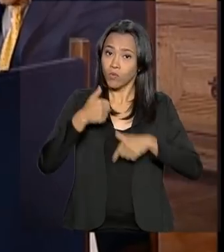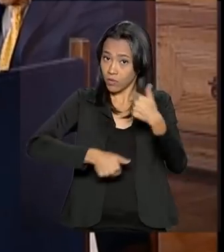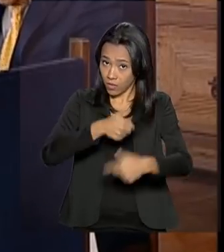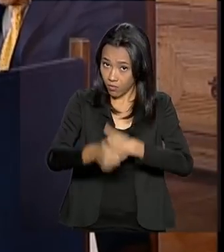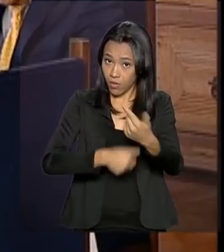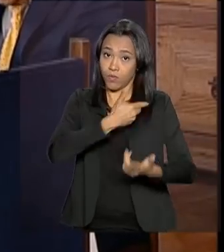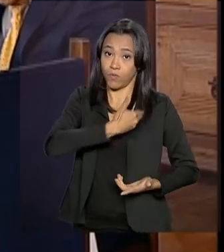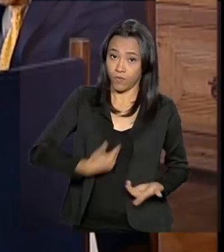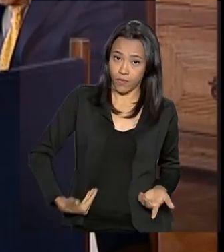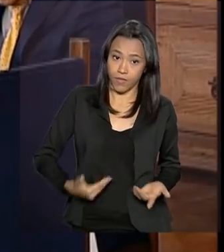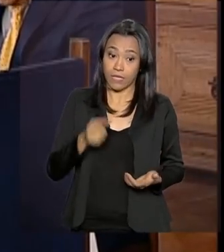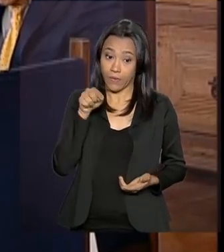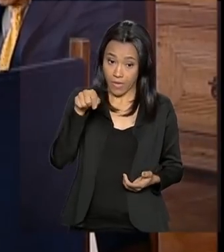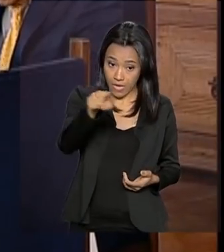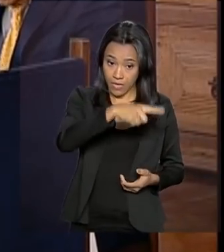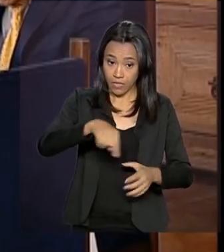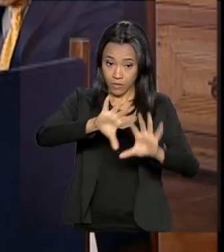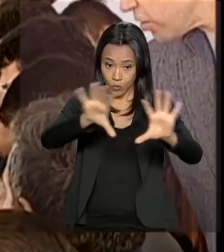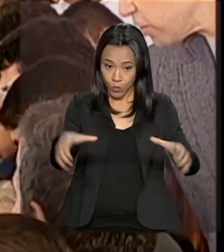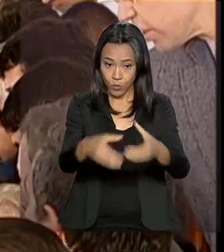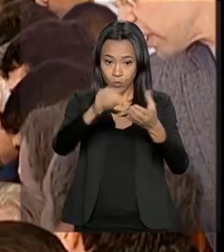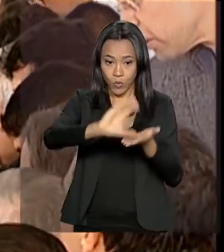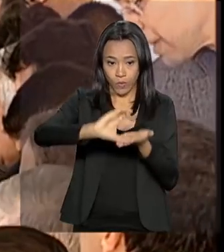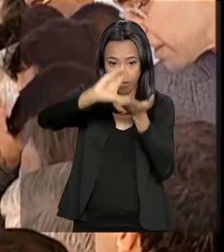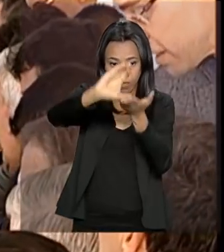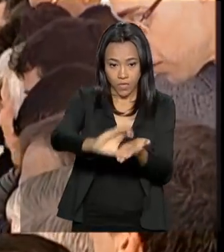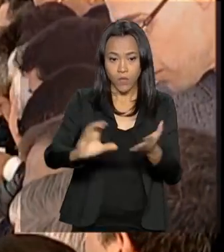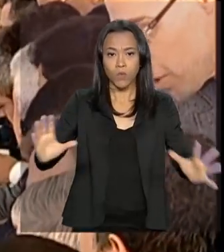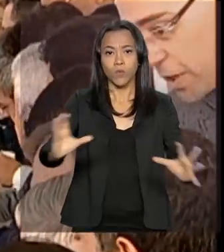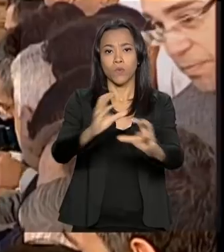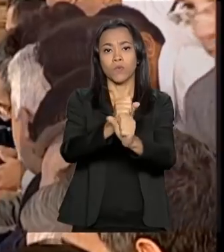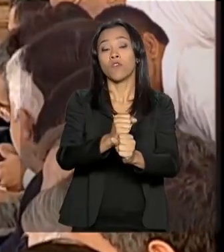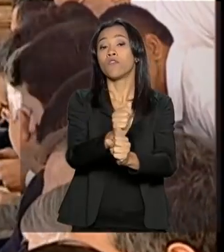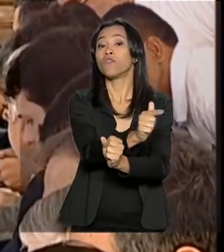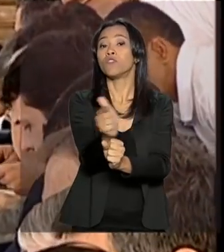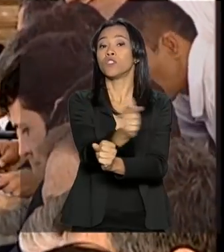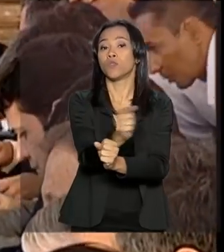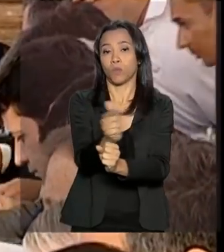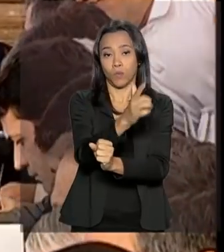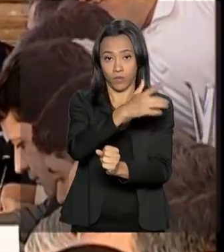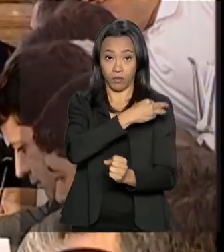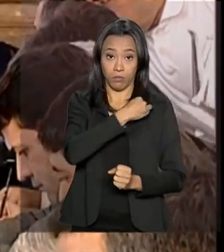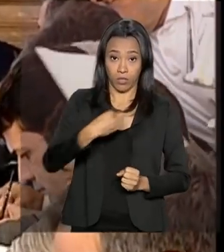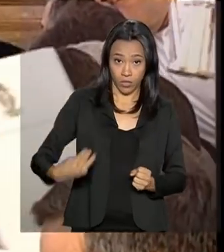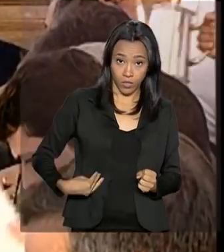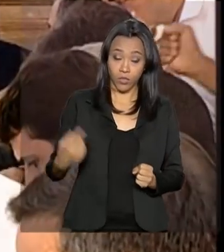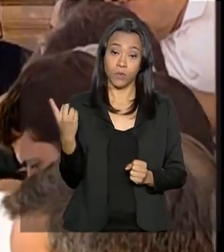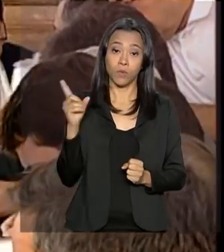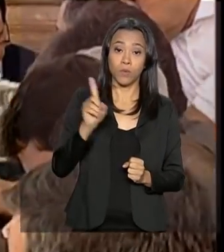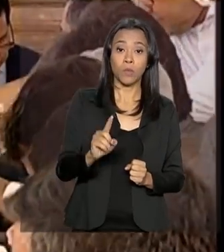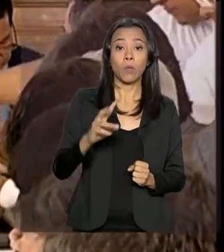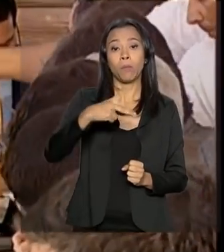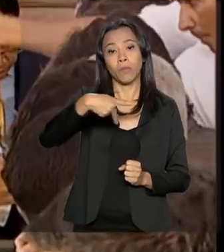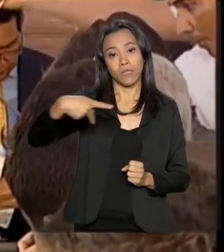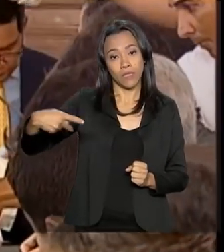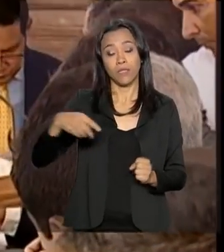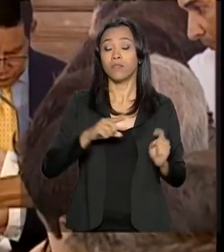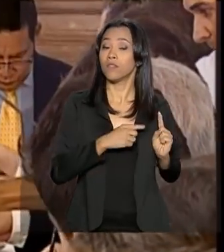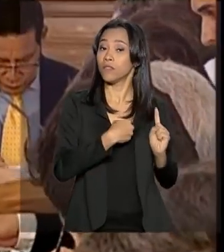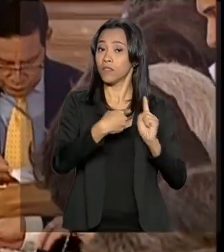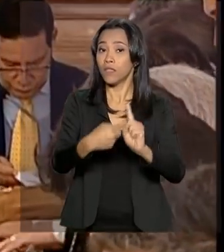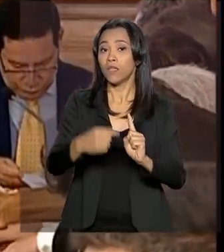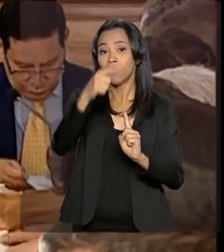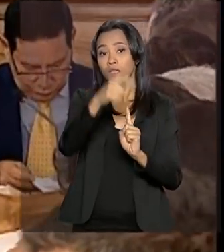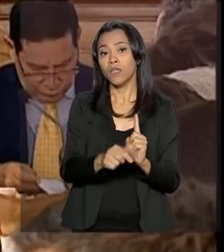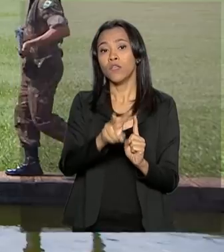governo. O Conselho de Governo é formado pelos 22 ministros de Estado e pelo presidente e o vice-presidente da República. Na